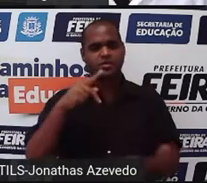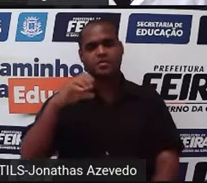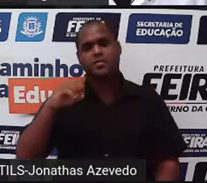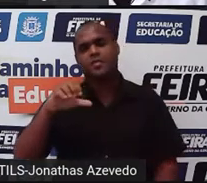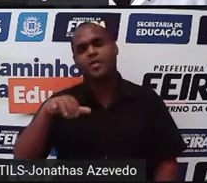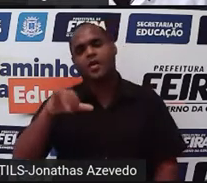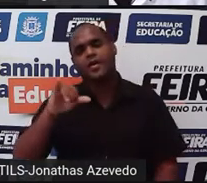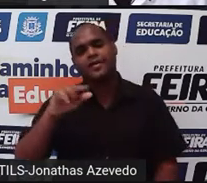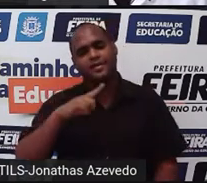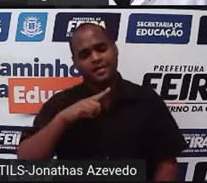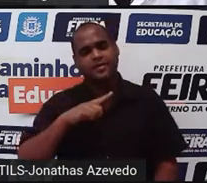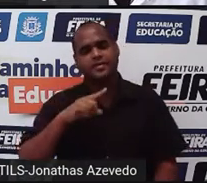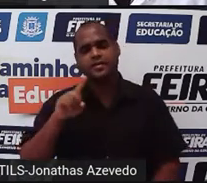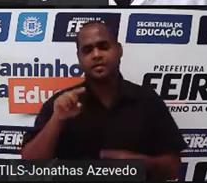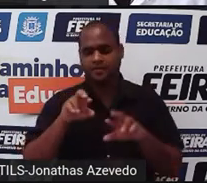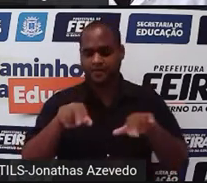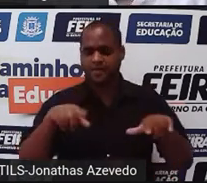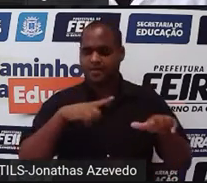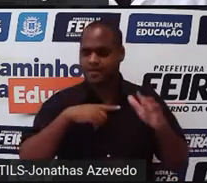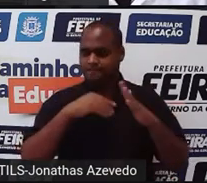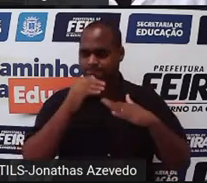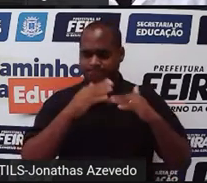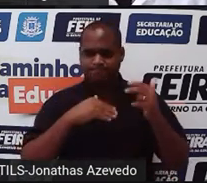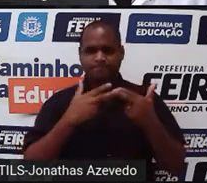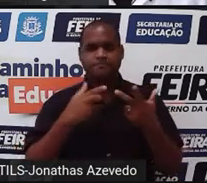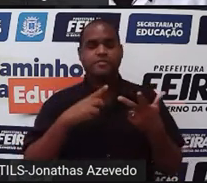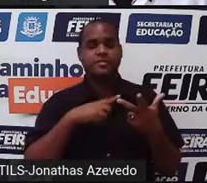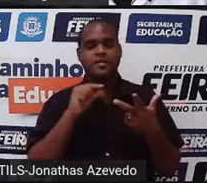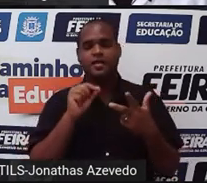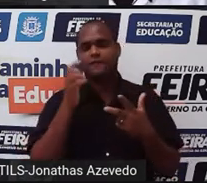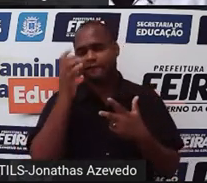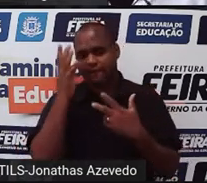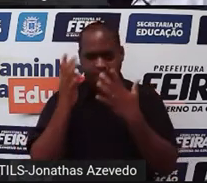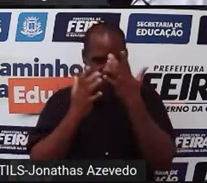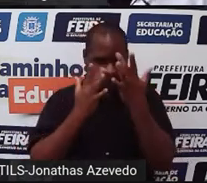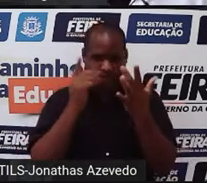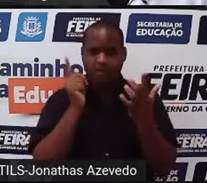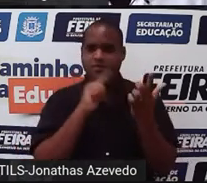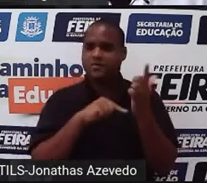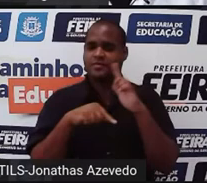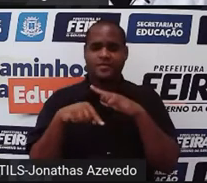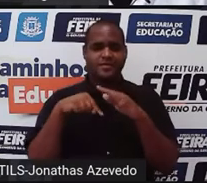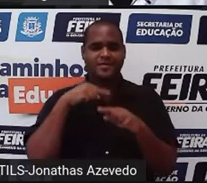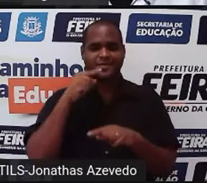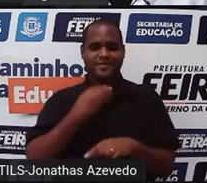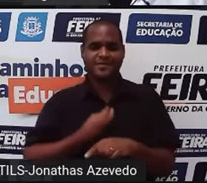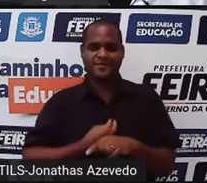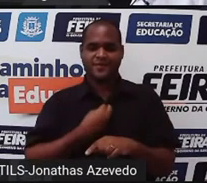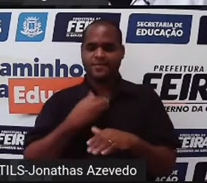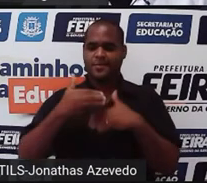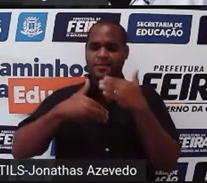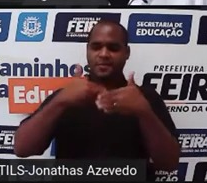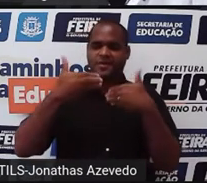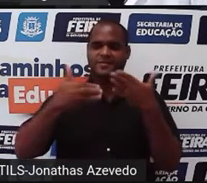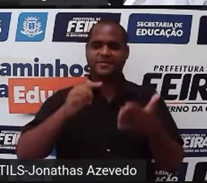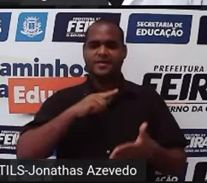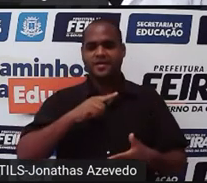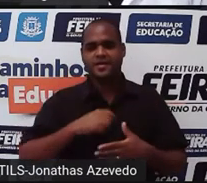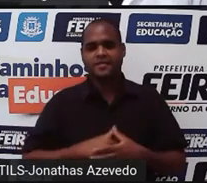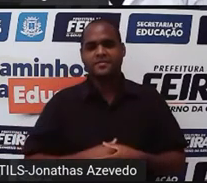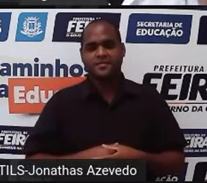essas situações, né, não tão fáceis que possam surgir aí na sua trajetória. Tá bom?